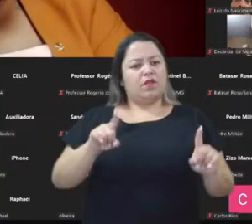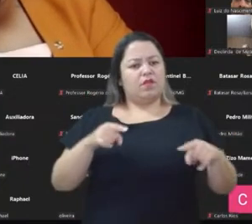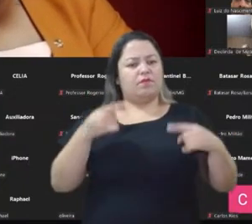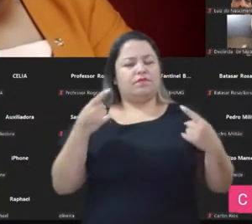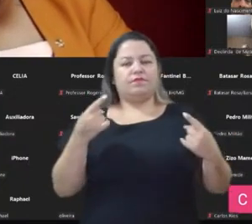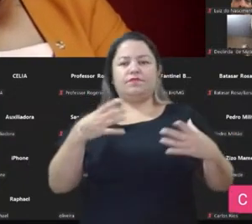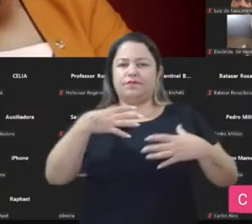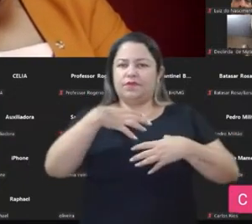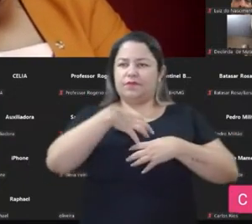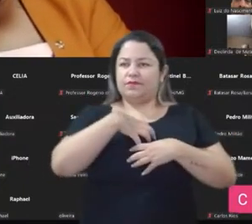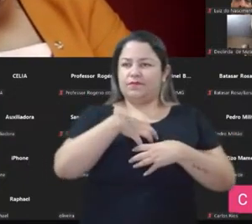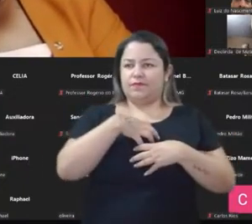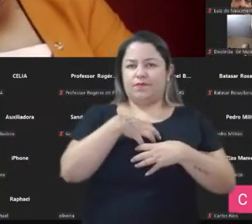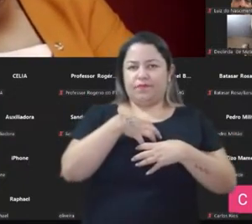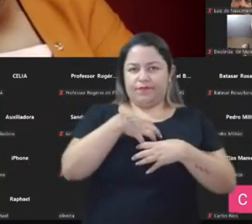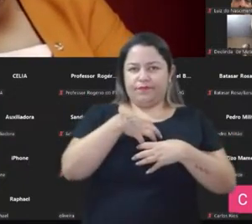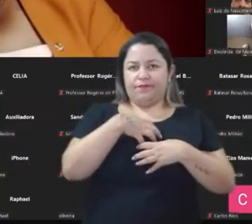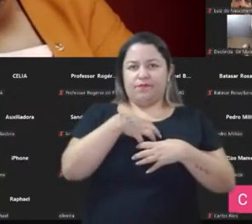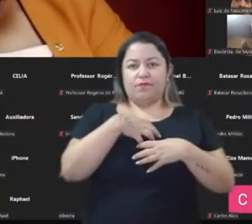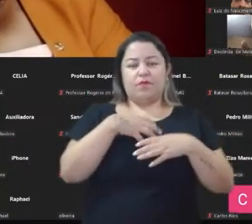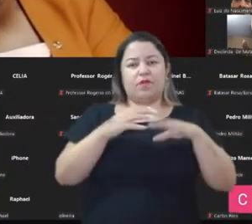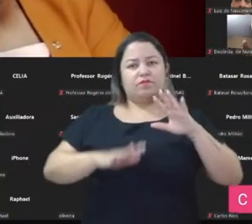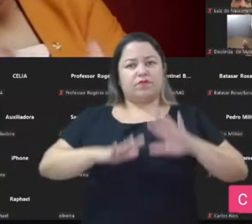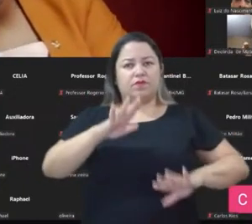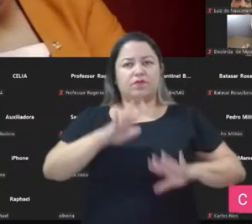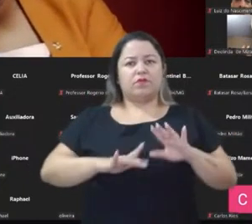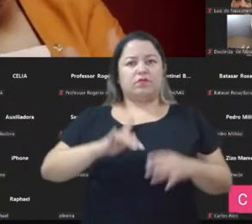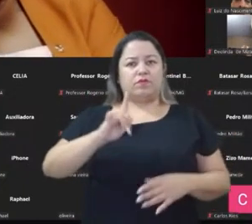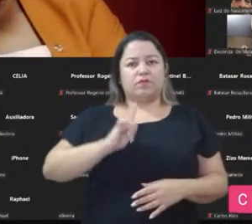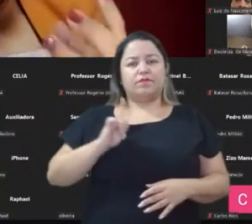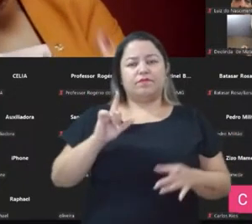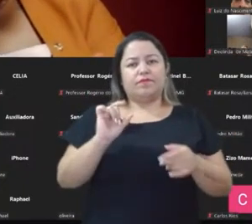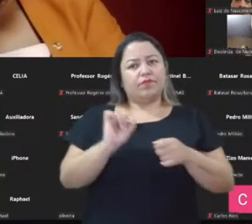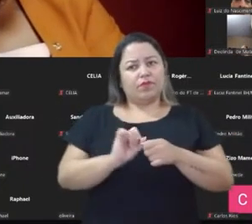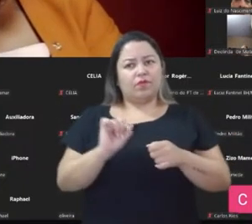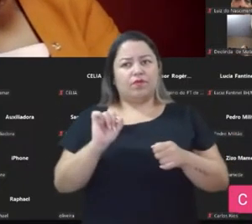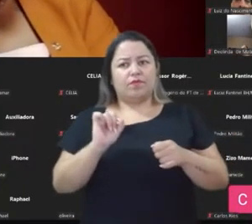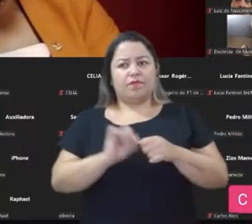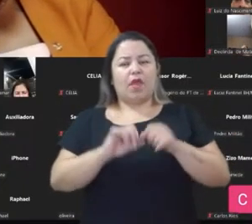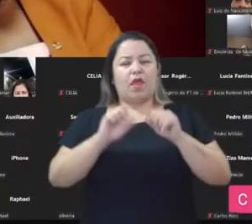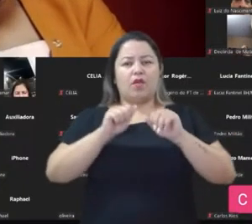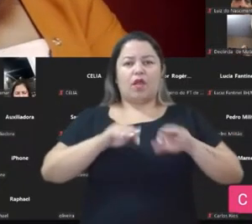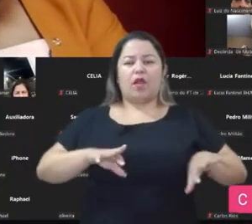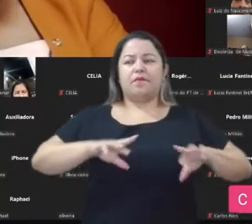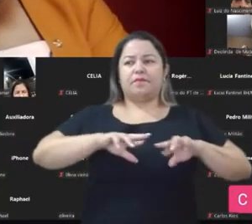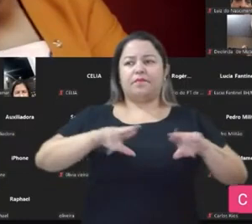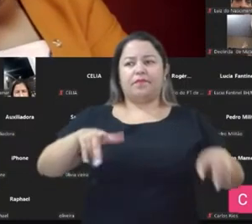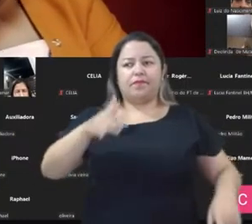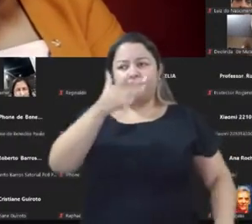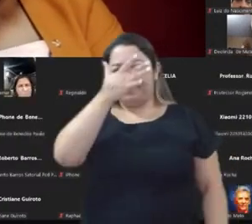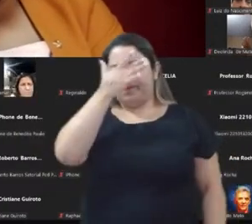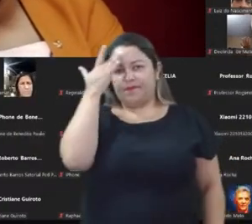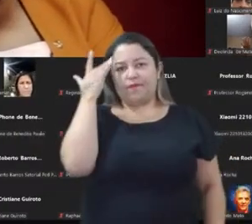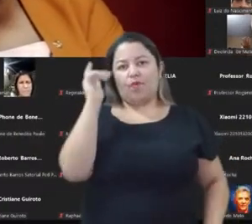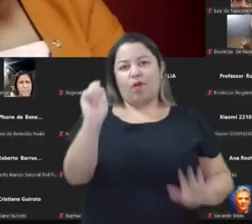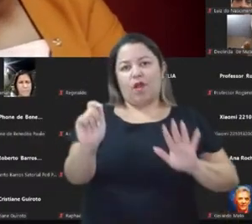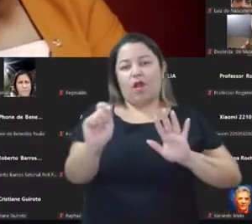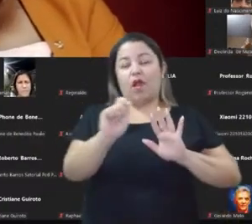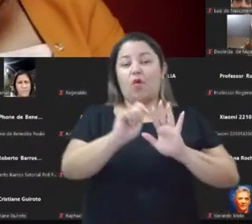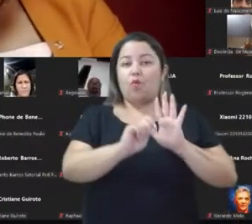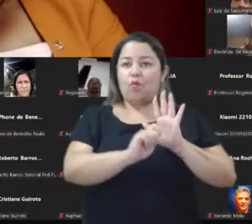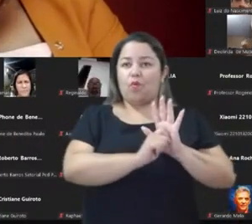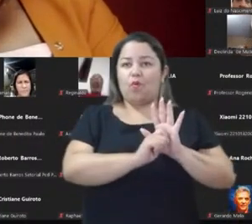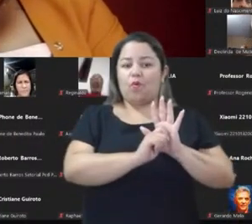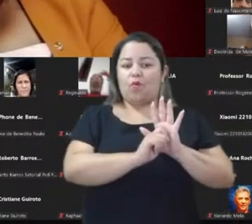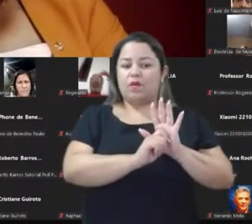pele. Por mais que a gente às vezes tentava produzir conteúdos para chegar em públicos diferentes, o algoritmo mesmo trabalha